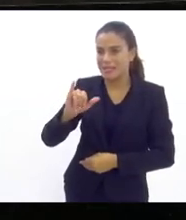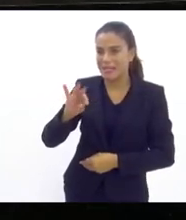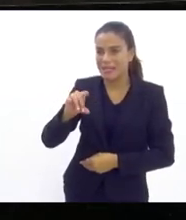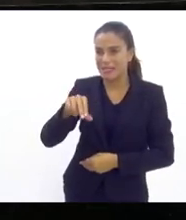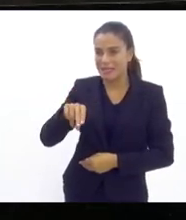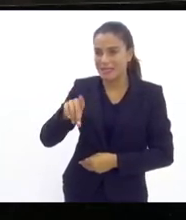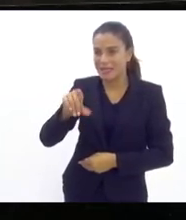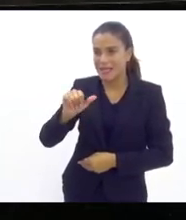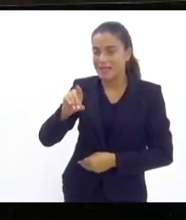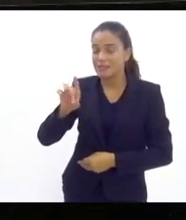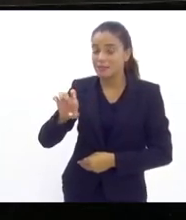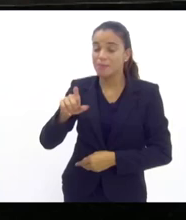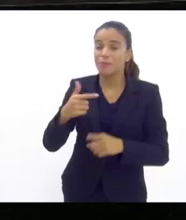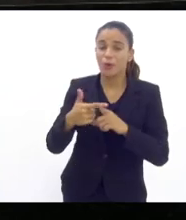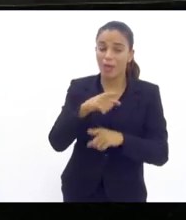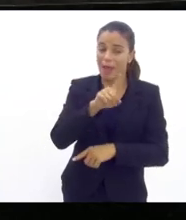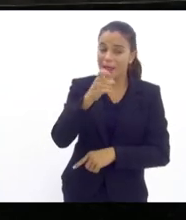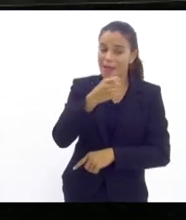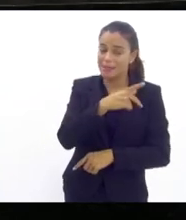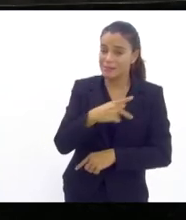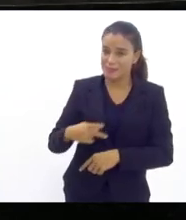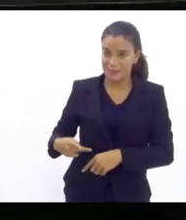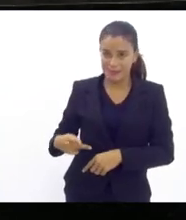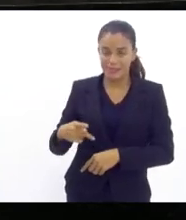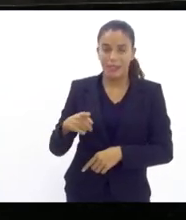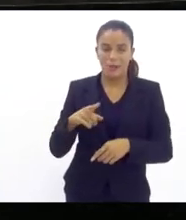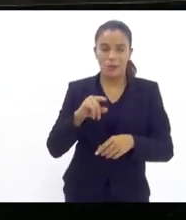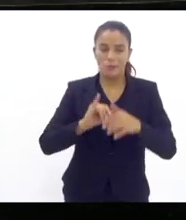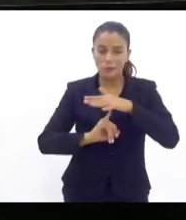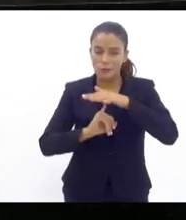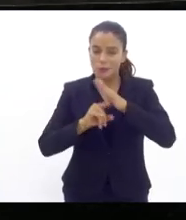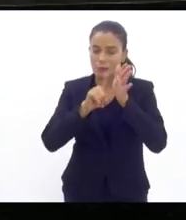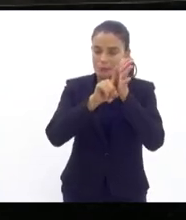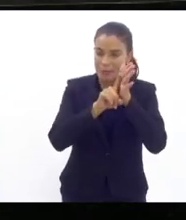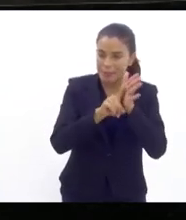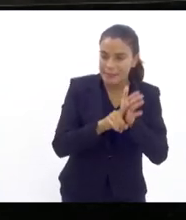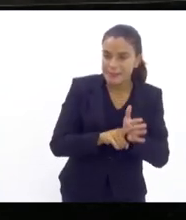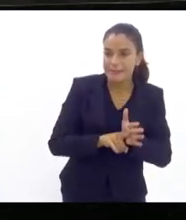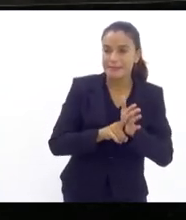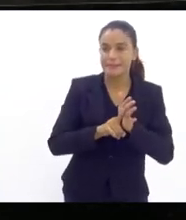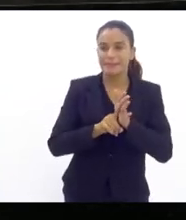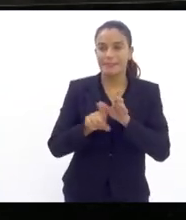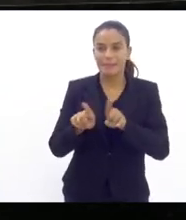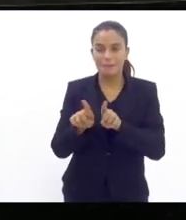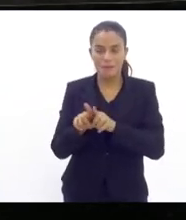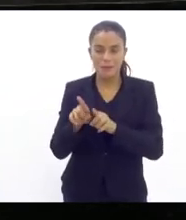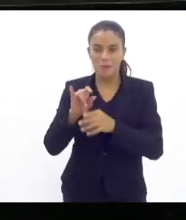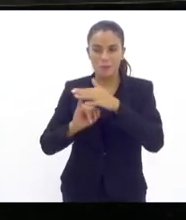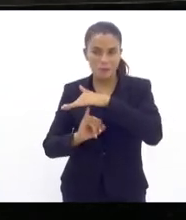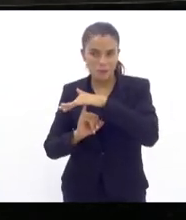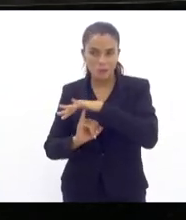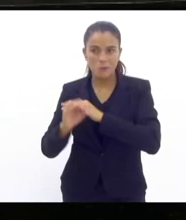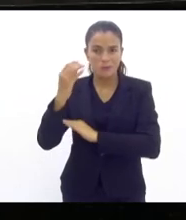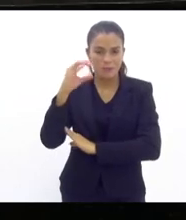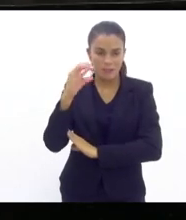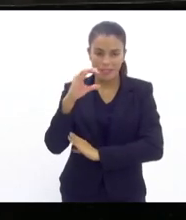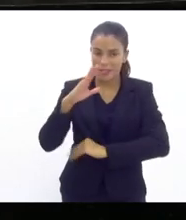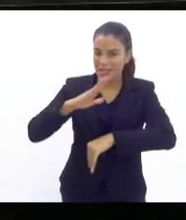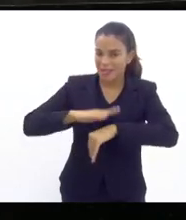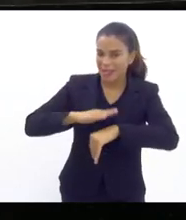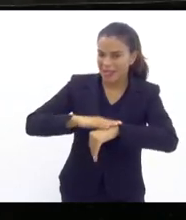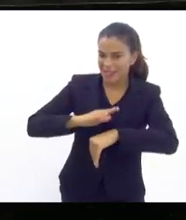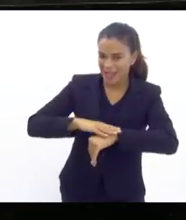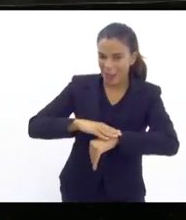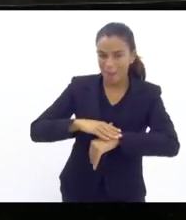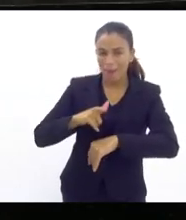presidente de um instituto de pesquisa de um instituto de ciência em tempos de